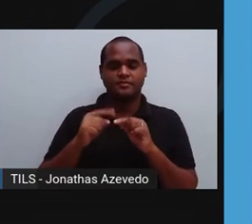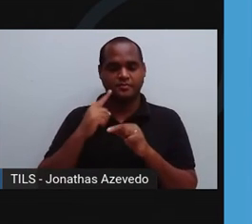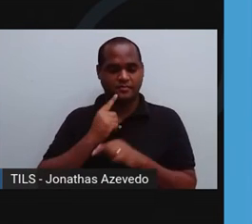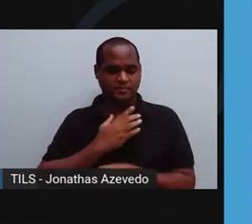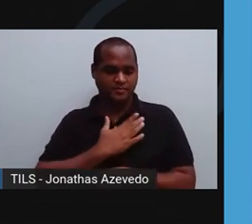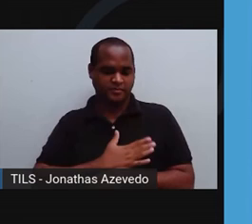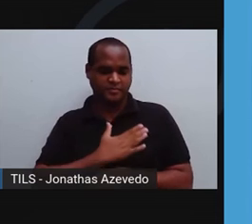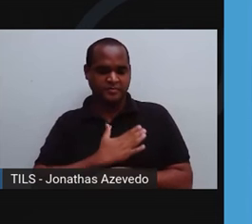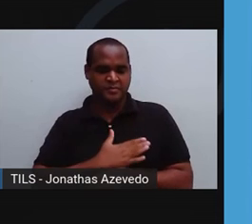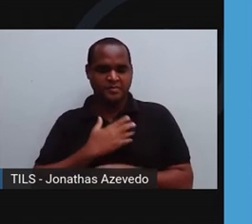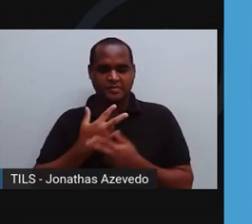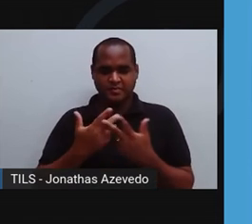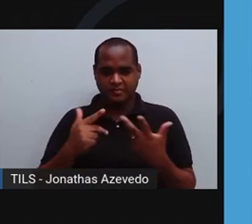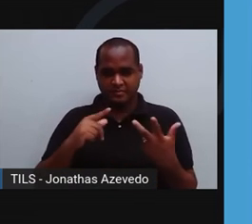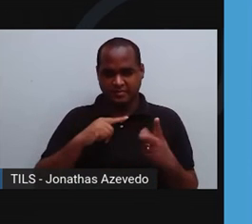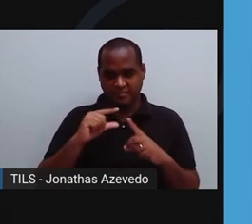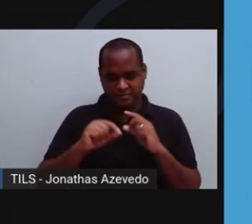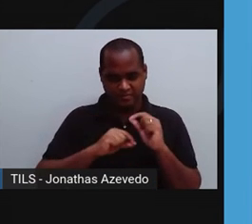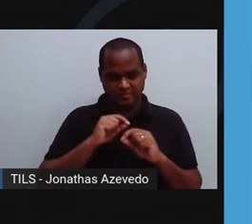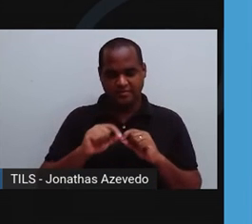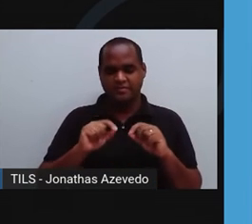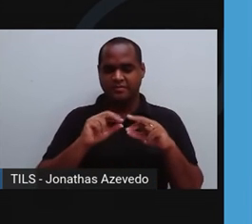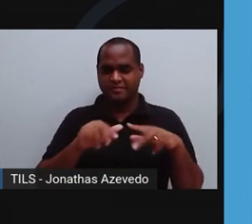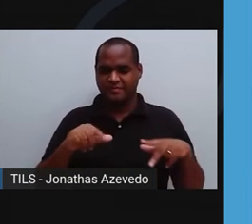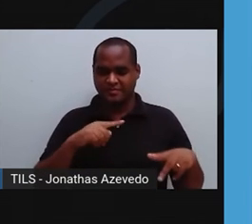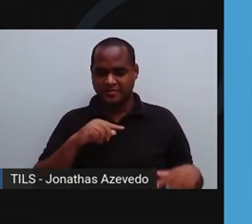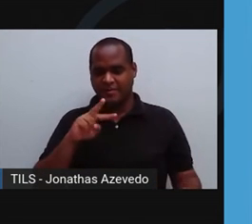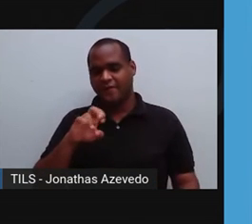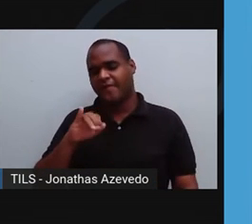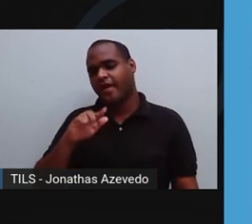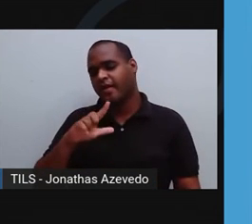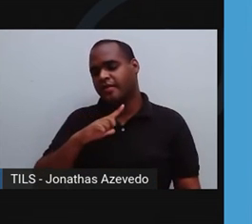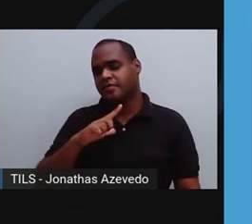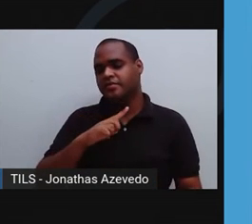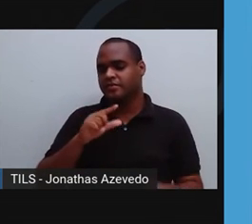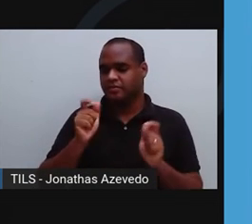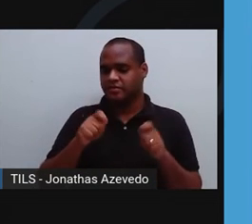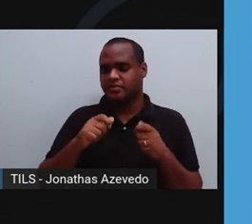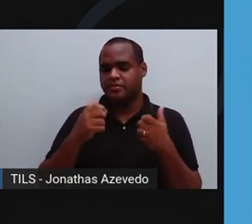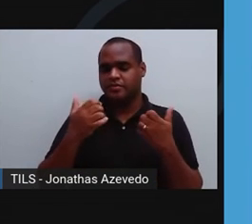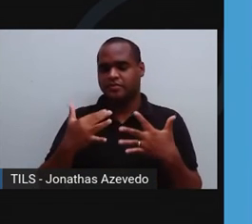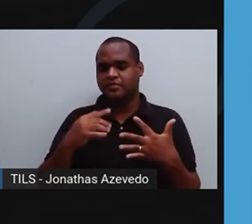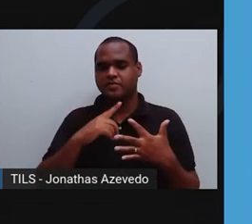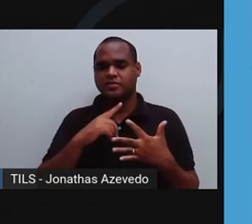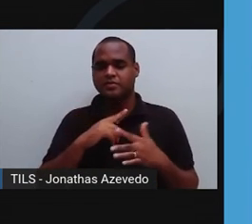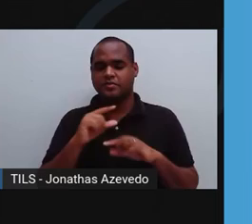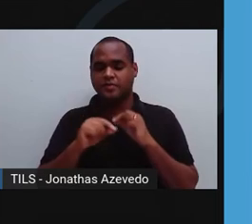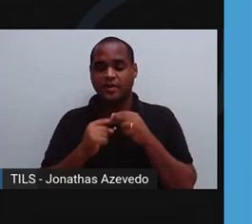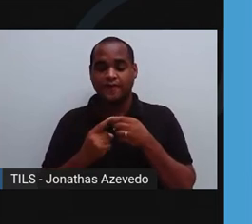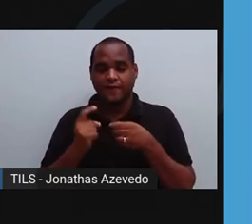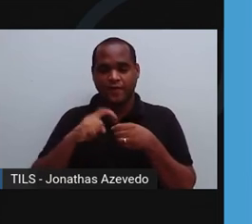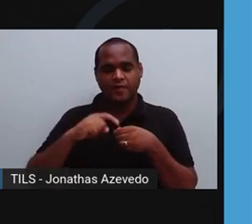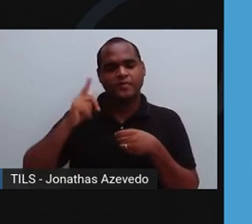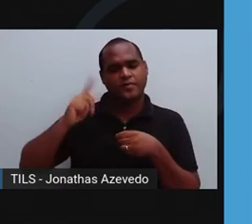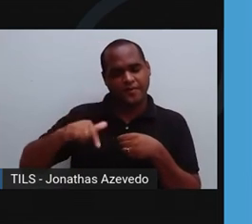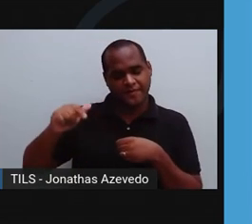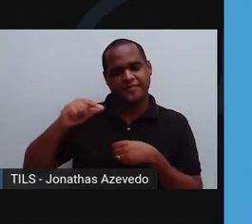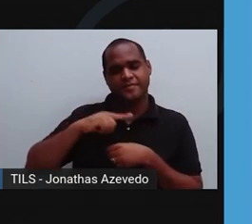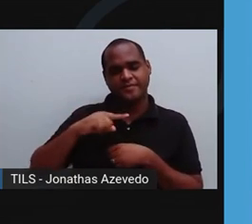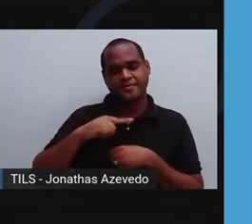pelo duto e desembocando na veia jugular, com a subclávia, voltando novamente para a circulação